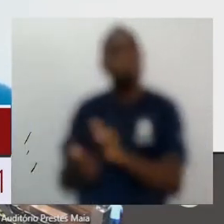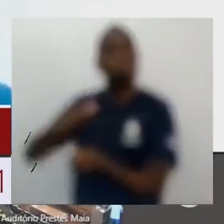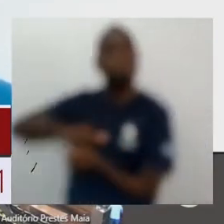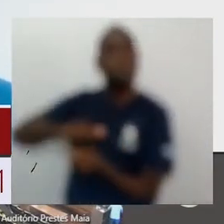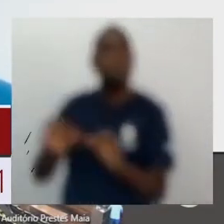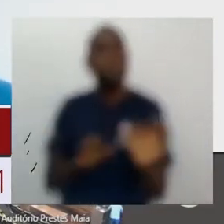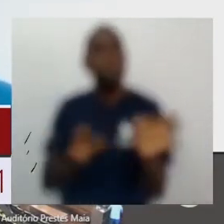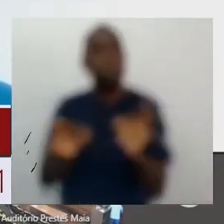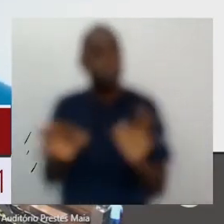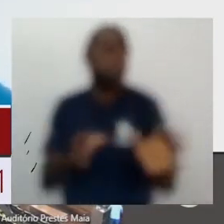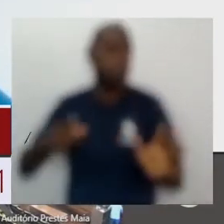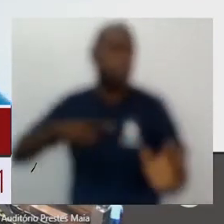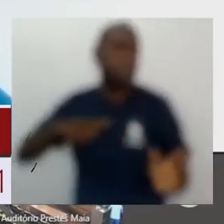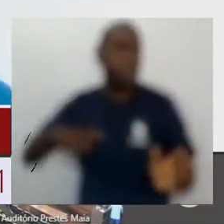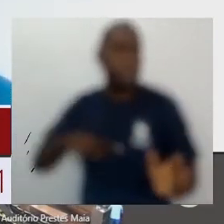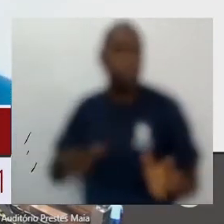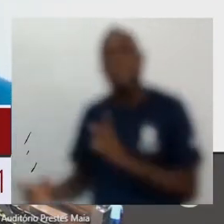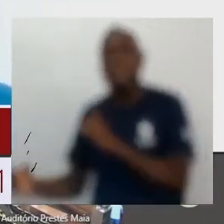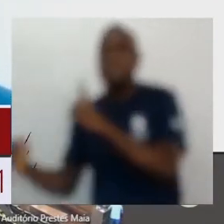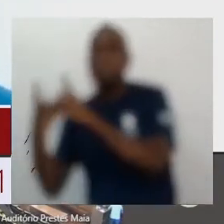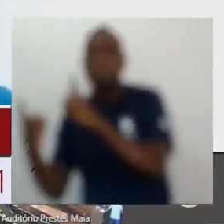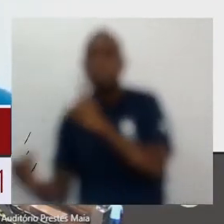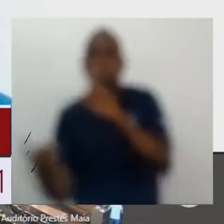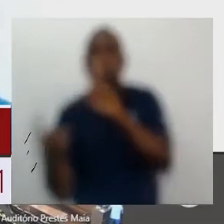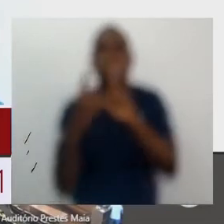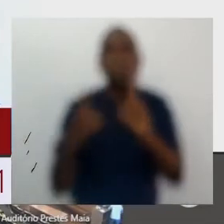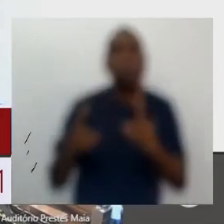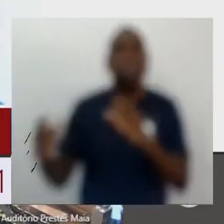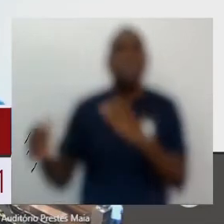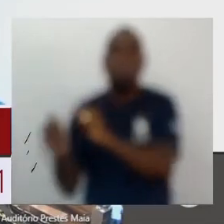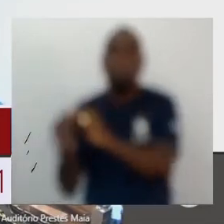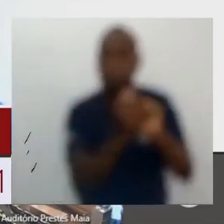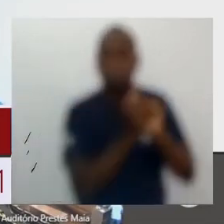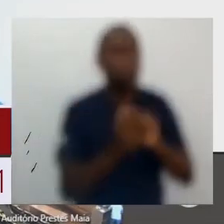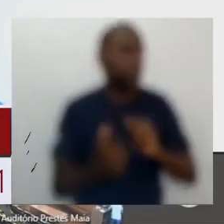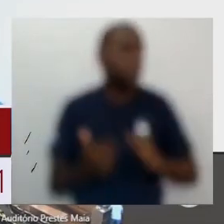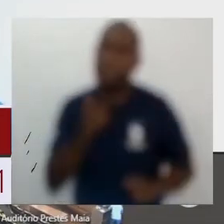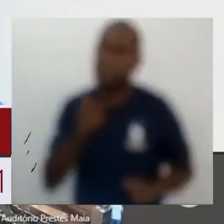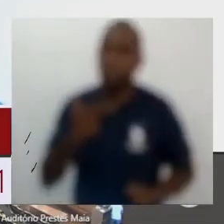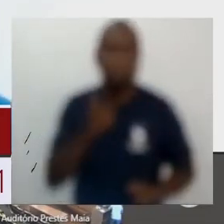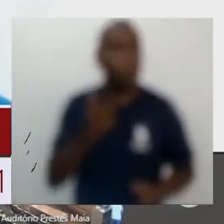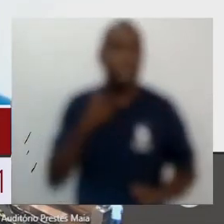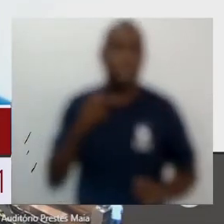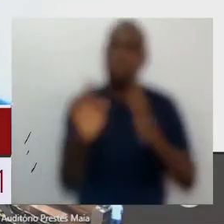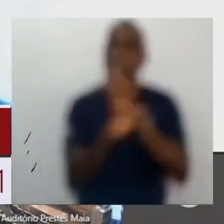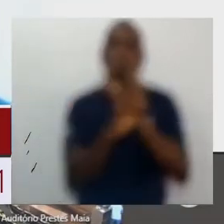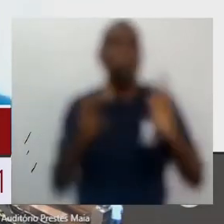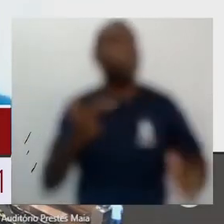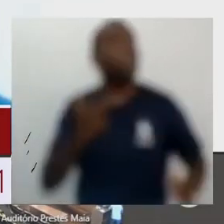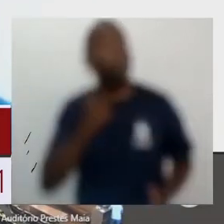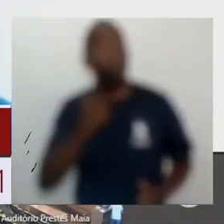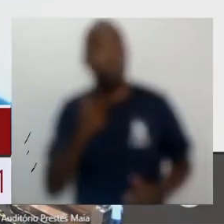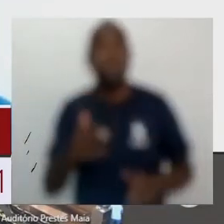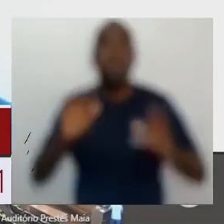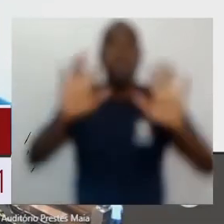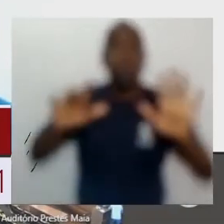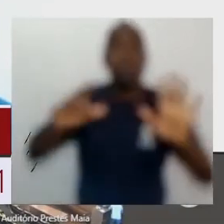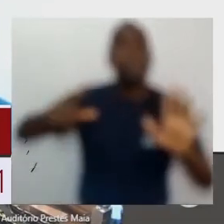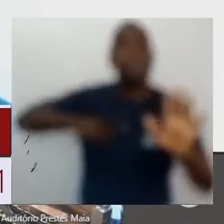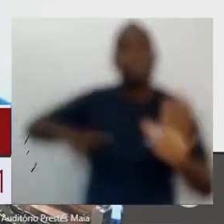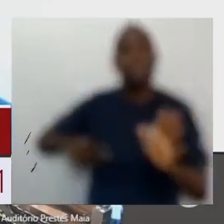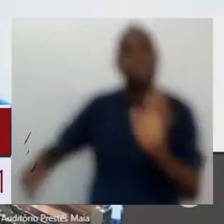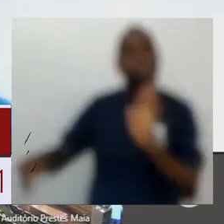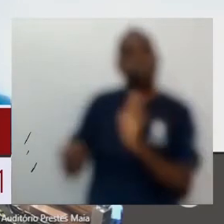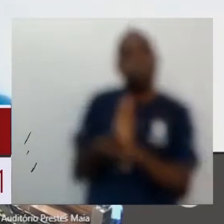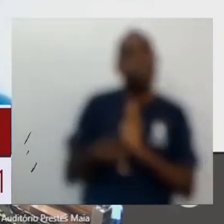o contato pessoal, o contato presencial não é possível, mas estando aqui e já sentindo essa cultura